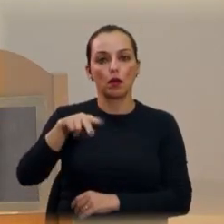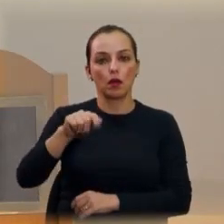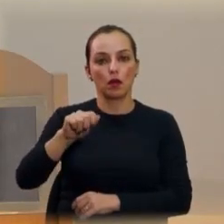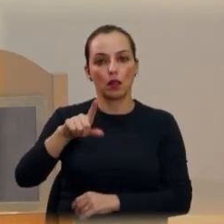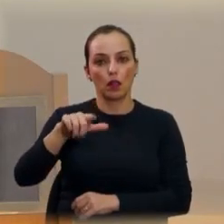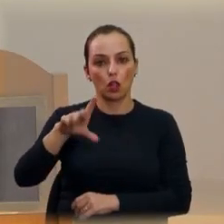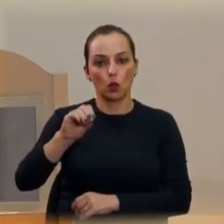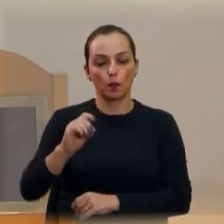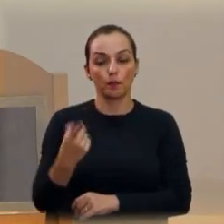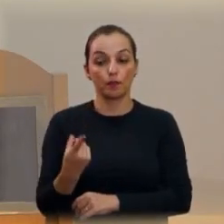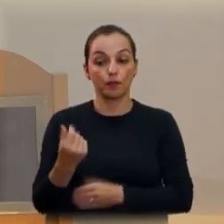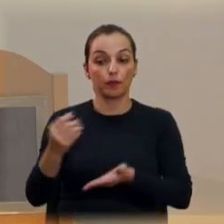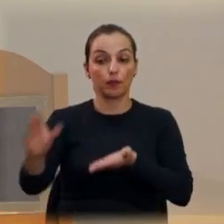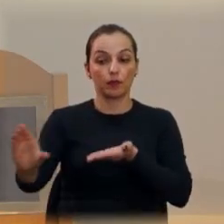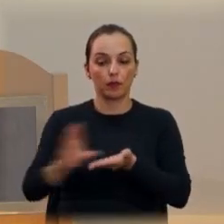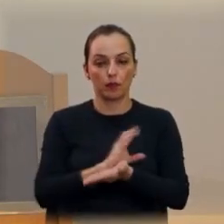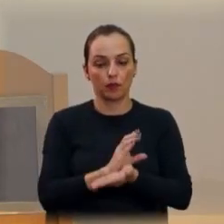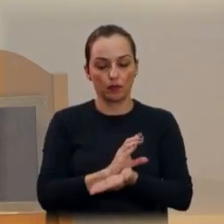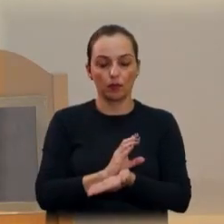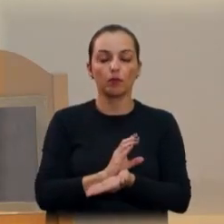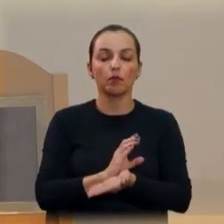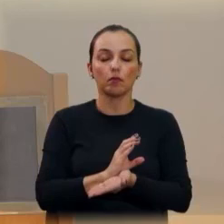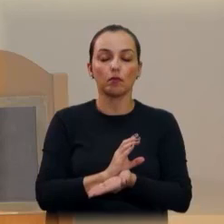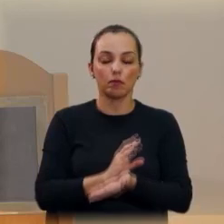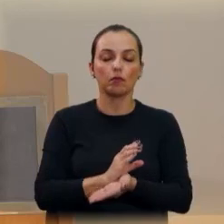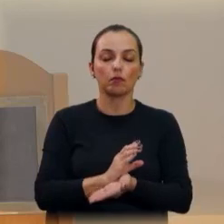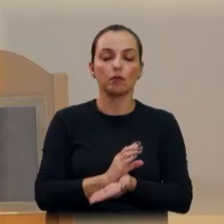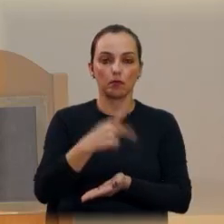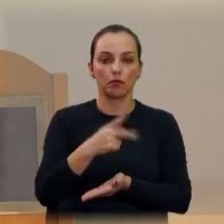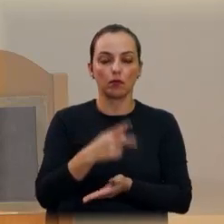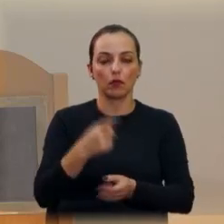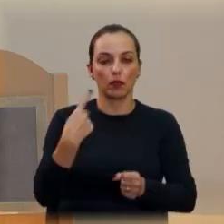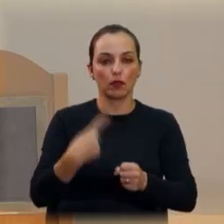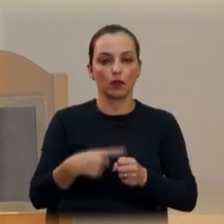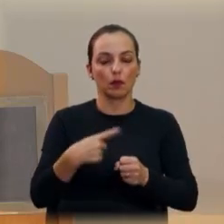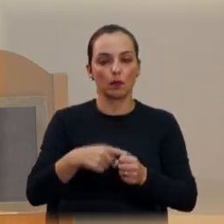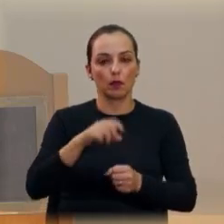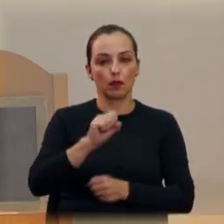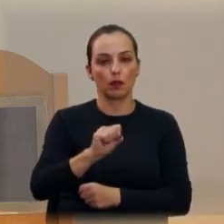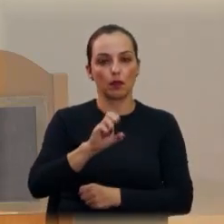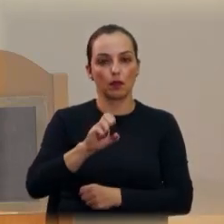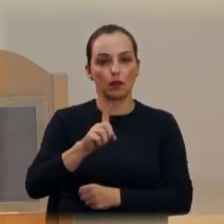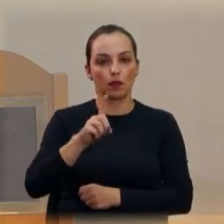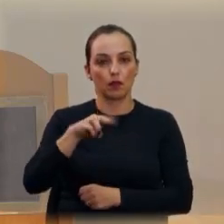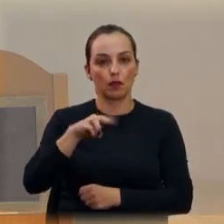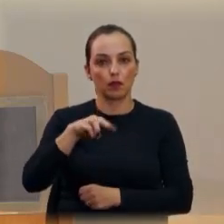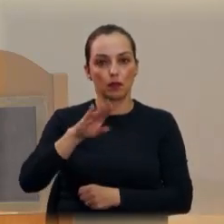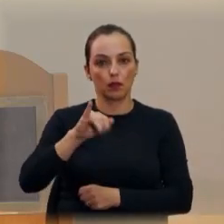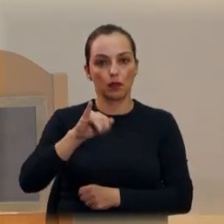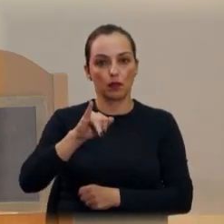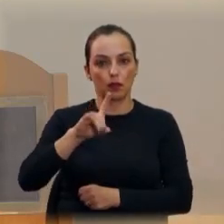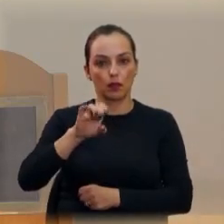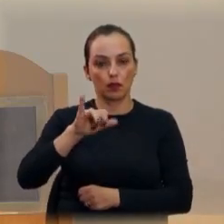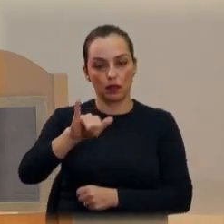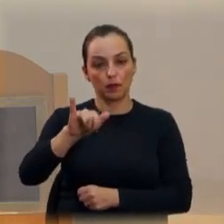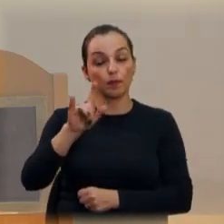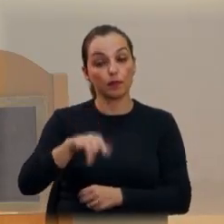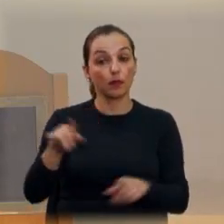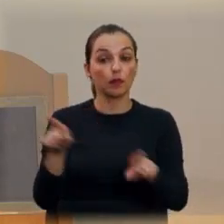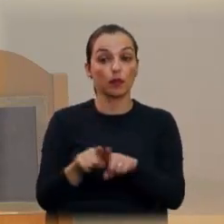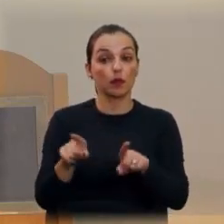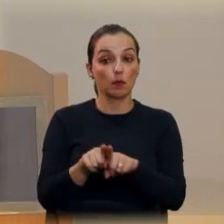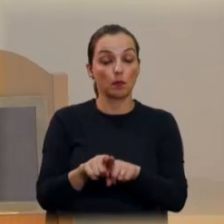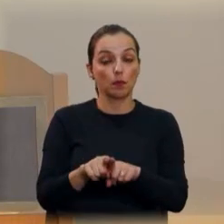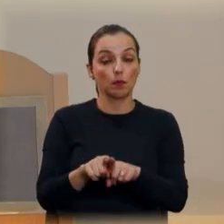300 mil reais, está indo lá para o CR do Salmidei, Rubenscruz. E também, como eu já tinha,